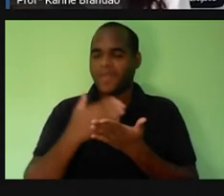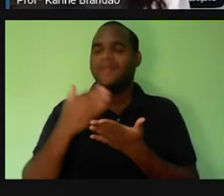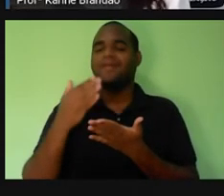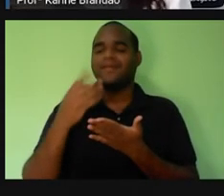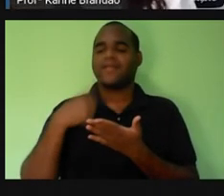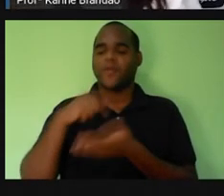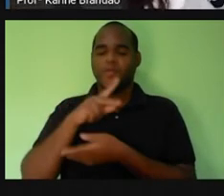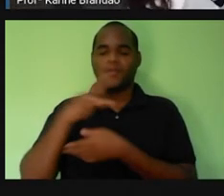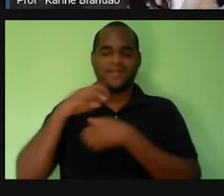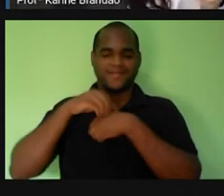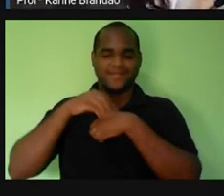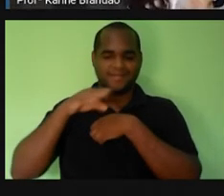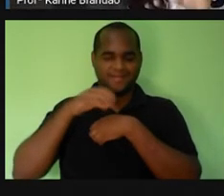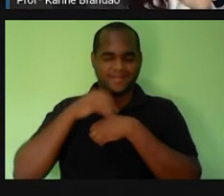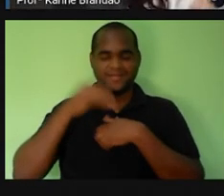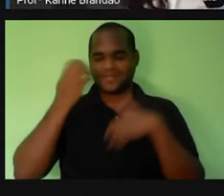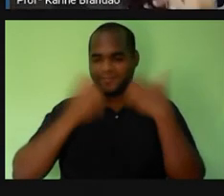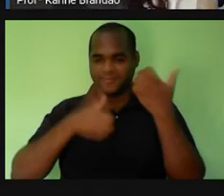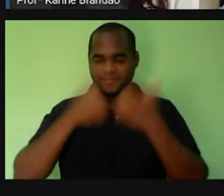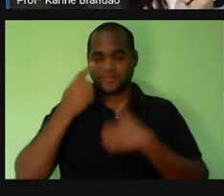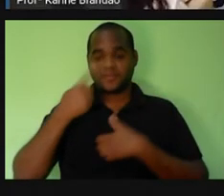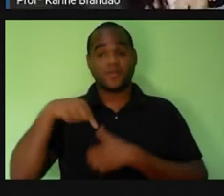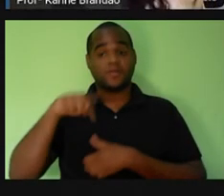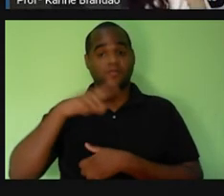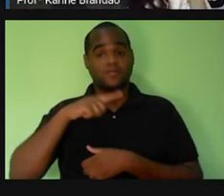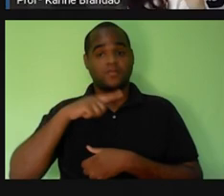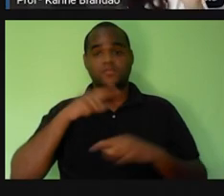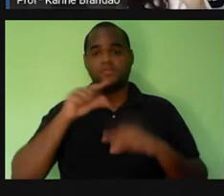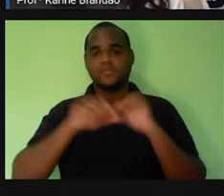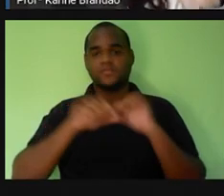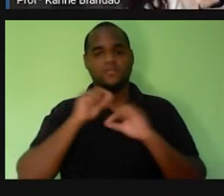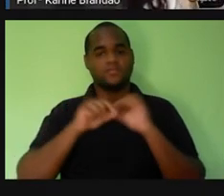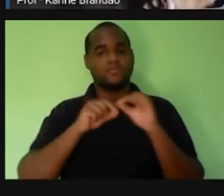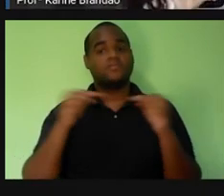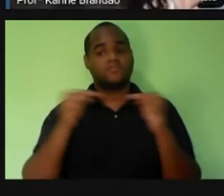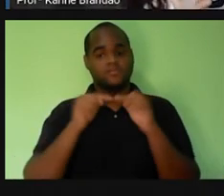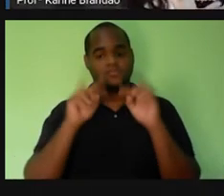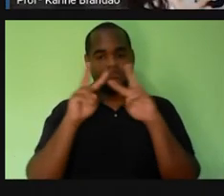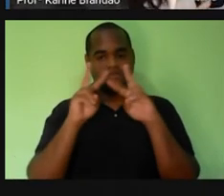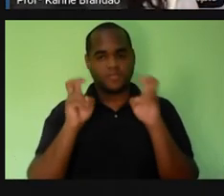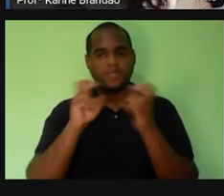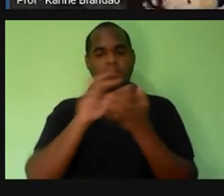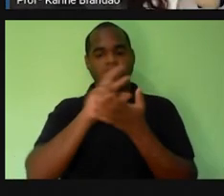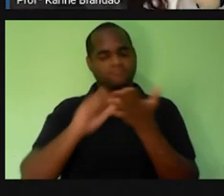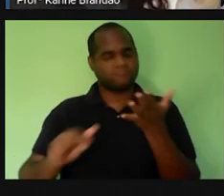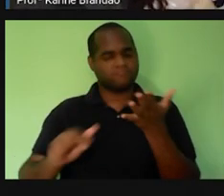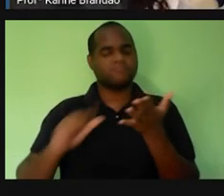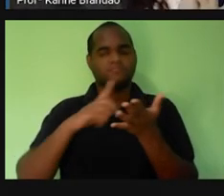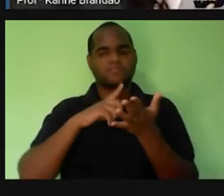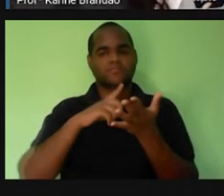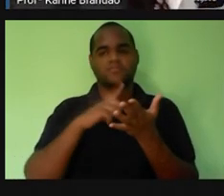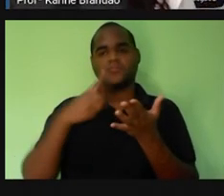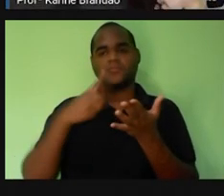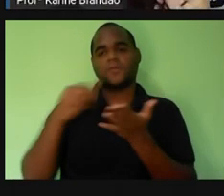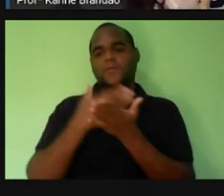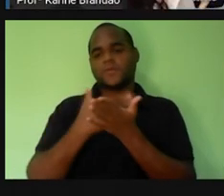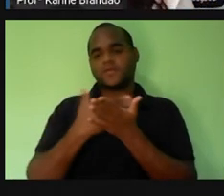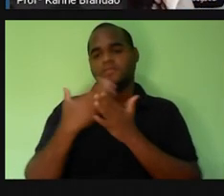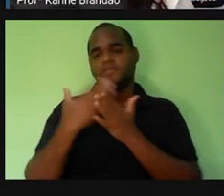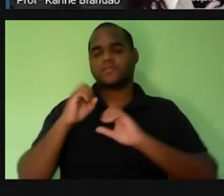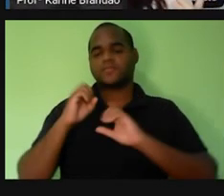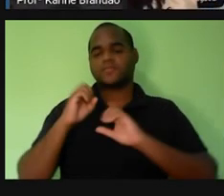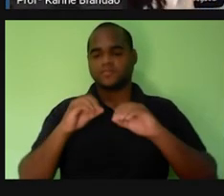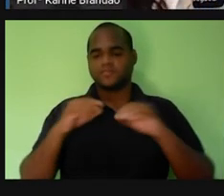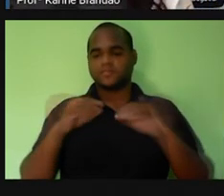né? E relembra para vocês que nós estamos em um novo bloco de temas geradores, né? Nós começamos as aulas com o tema